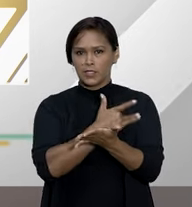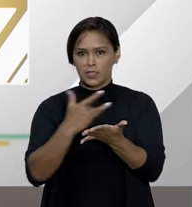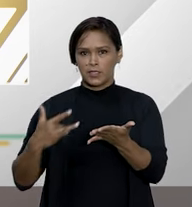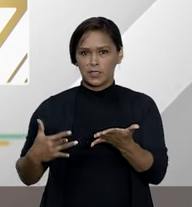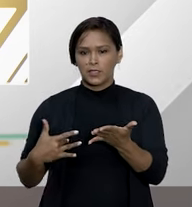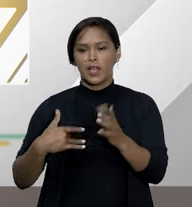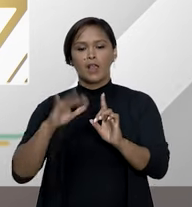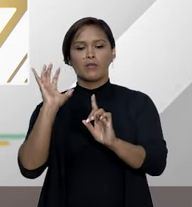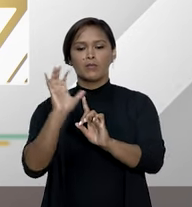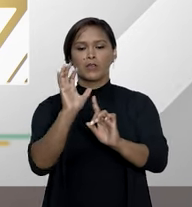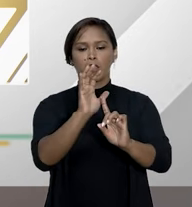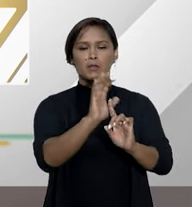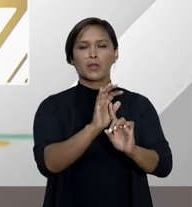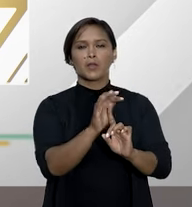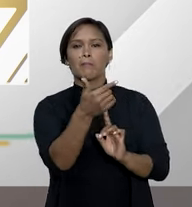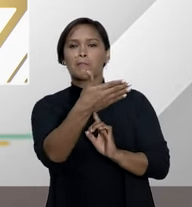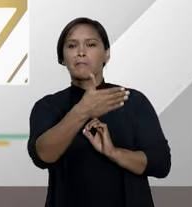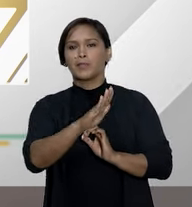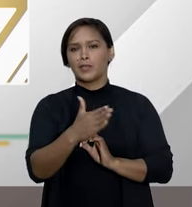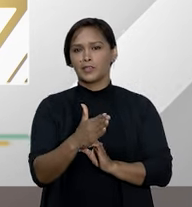repercutem na vida de quase